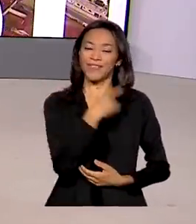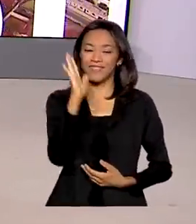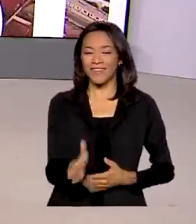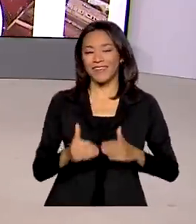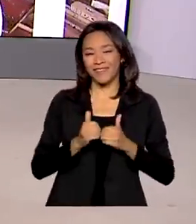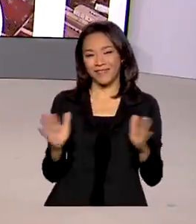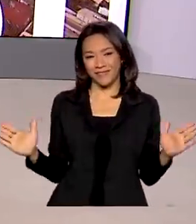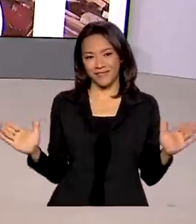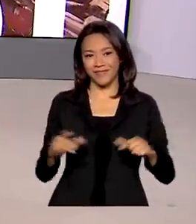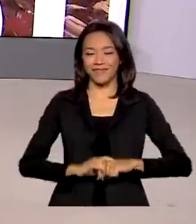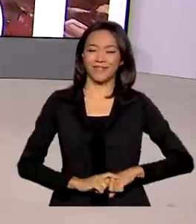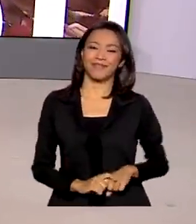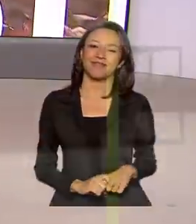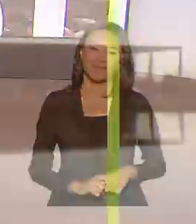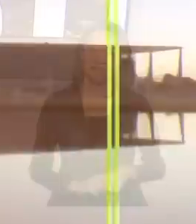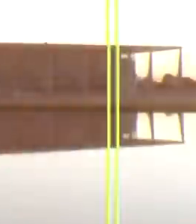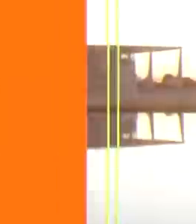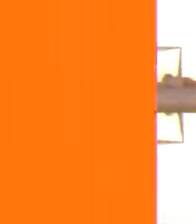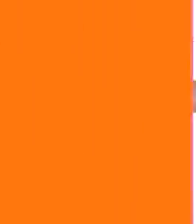em Dia está começando.